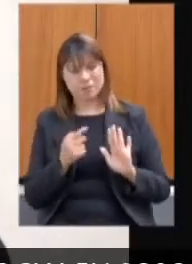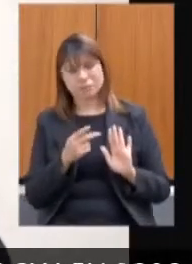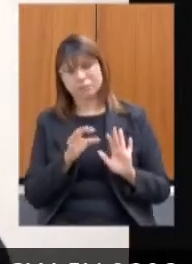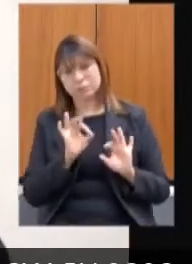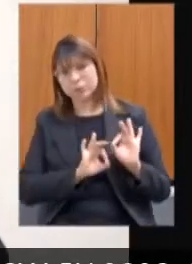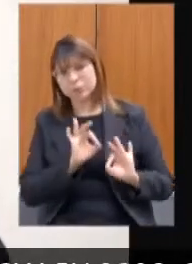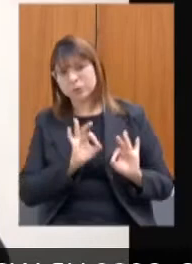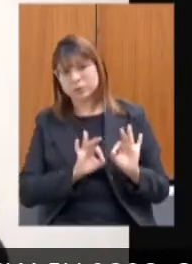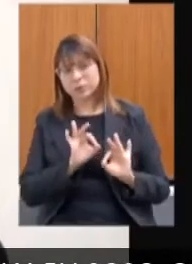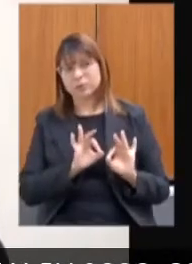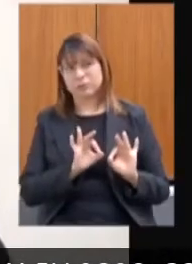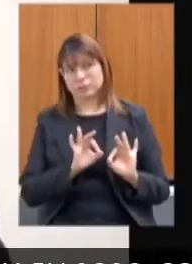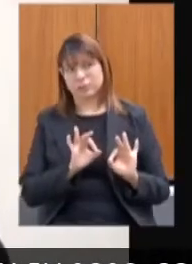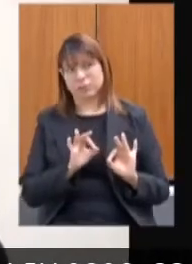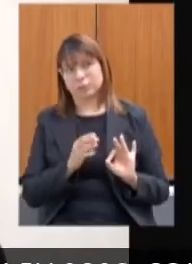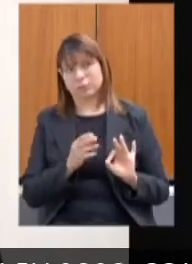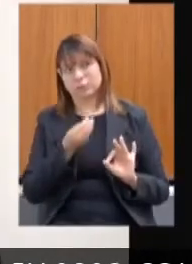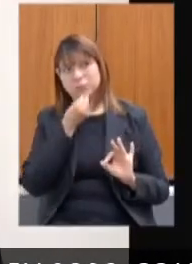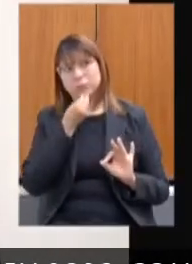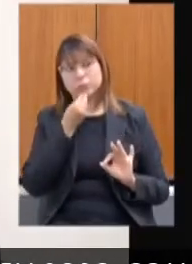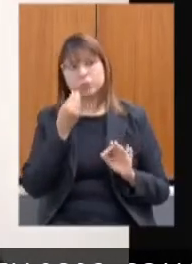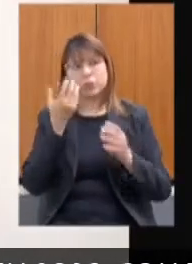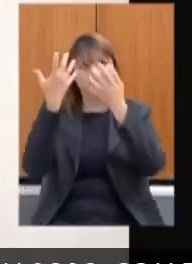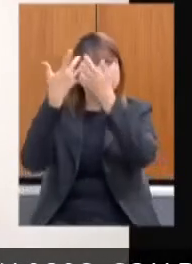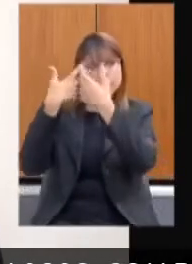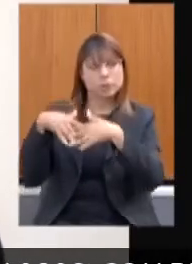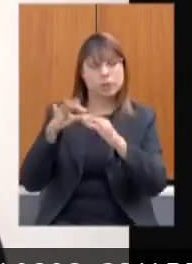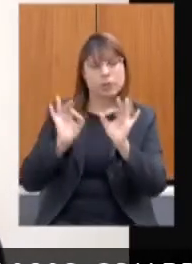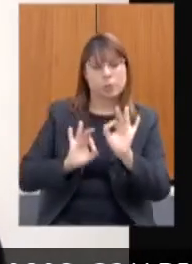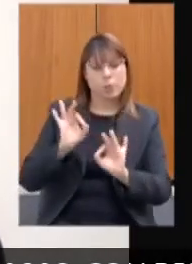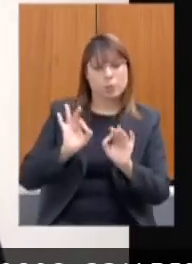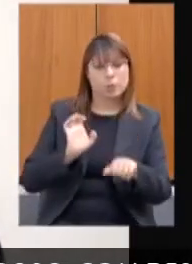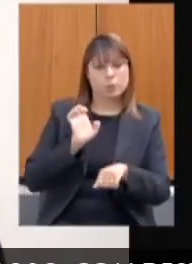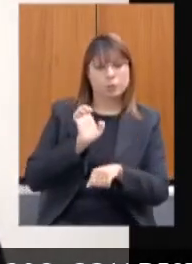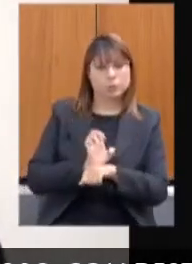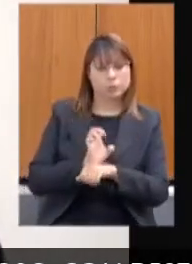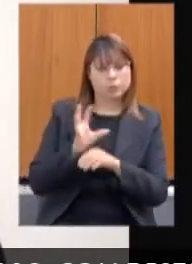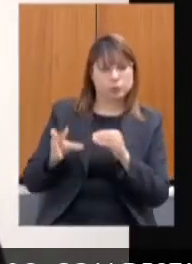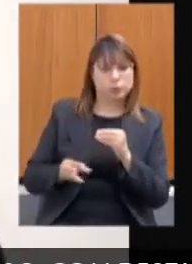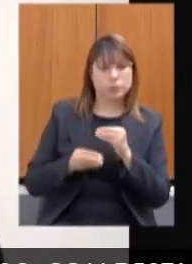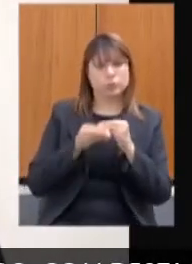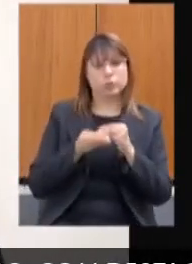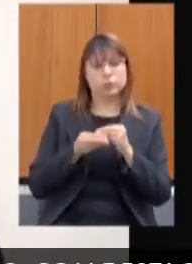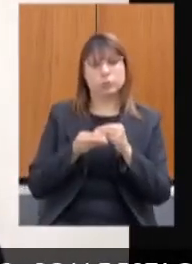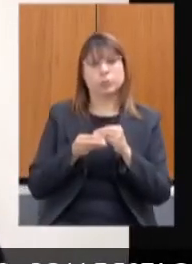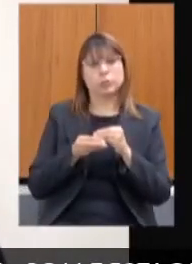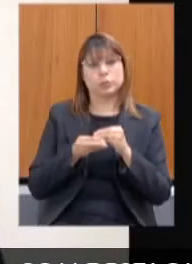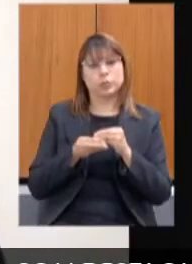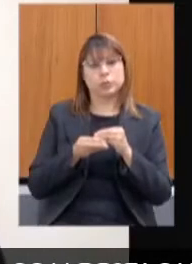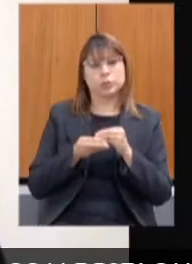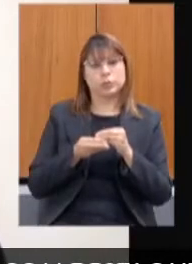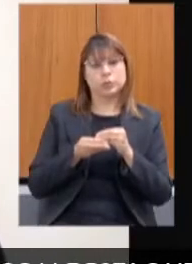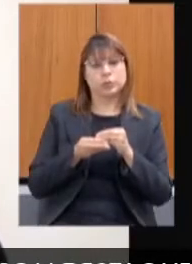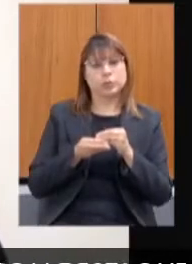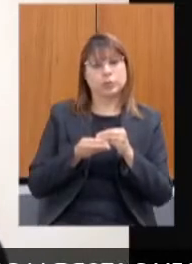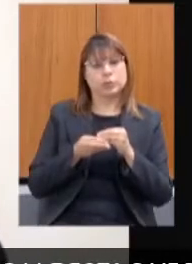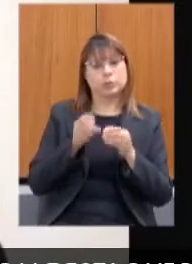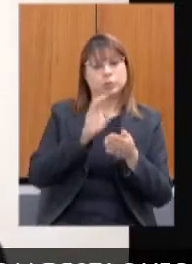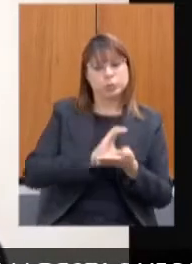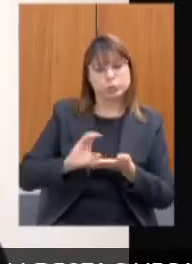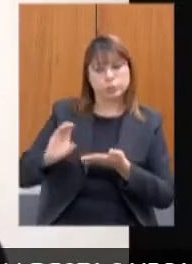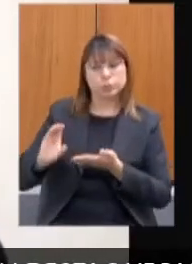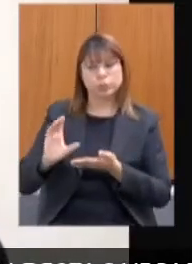condição de se pensar num programa estadual complementar de transferência de renda,